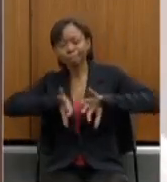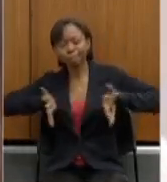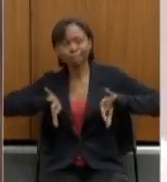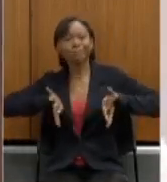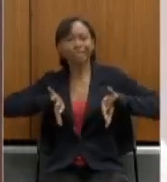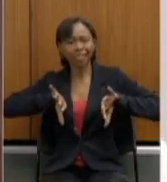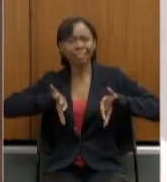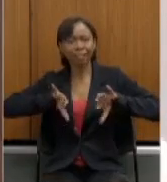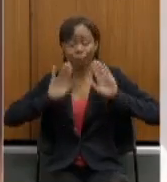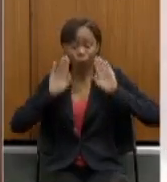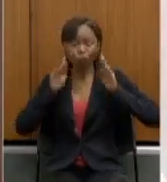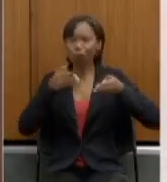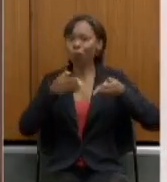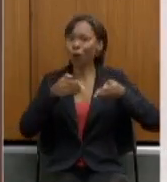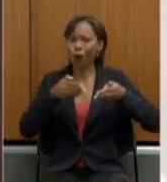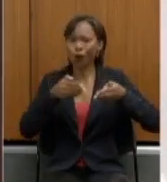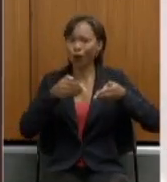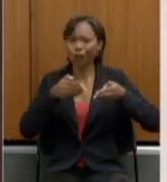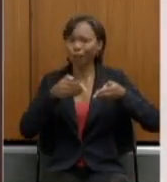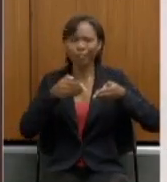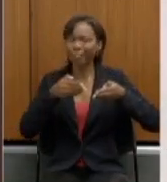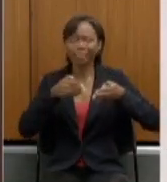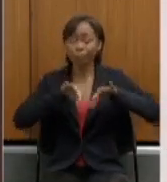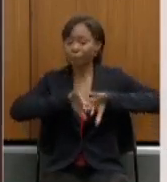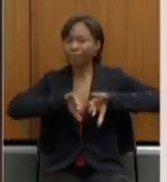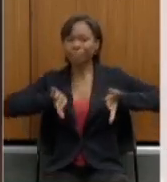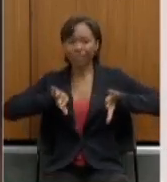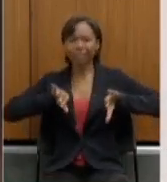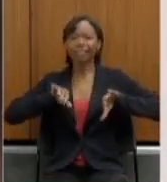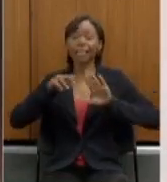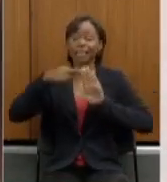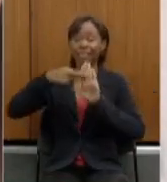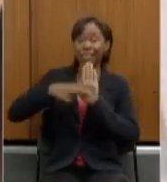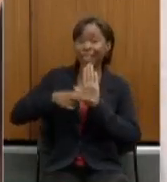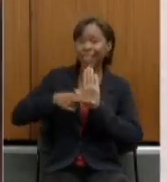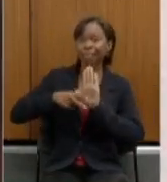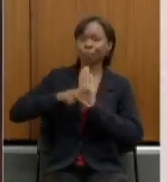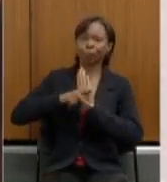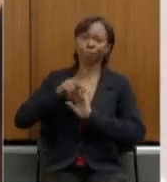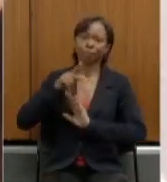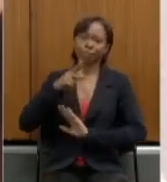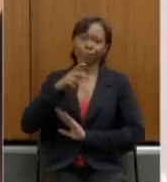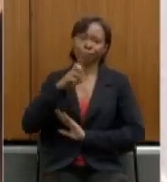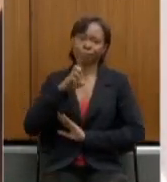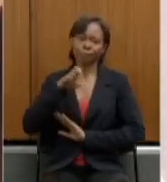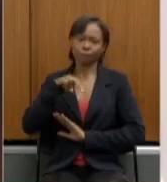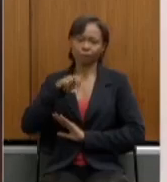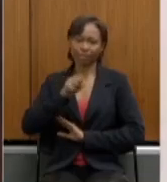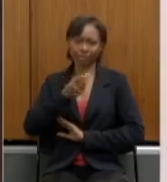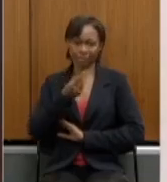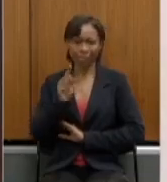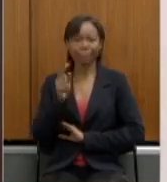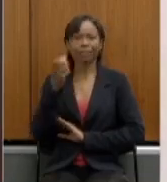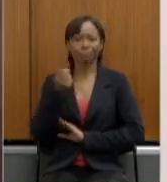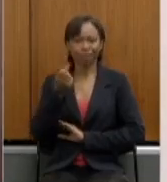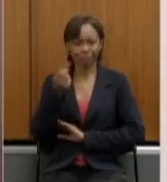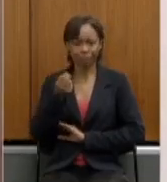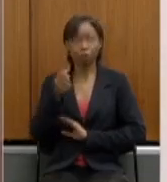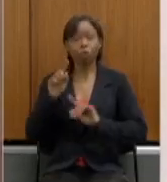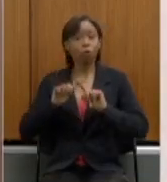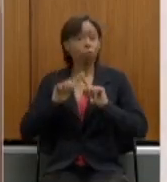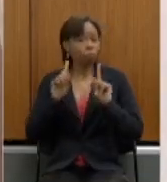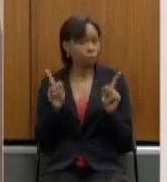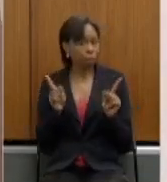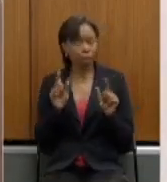né? Das normas de pensão. Mas, por outro lado, o que foi feito é o que está